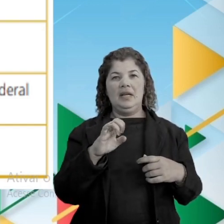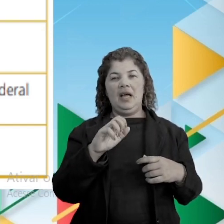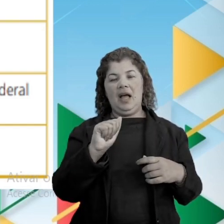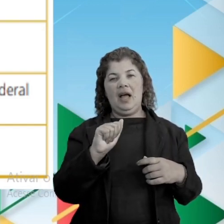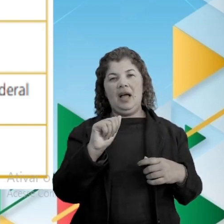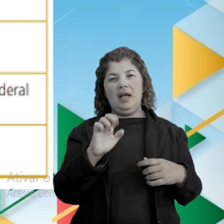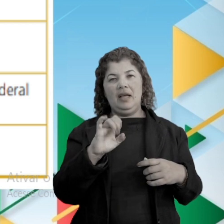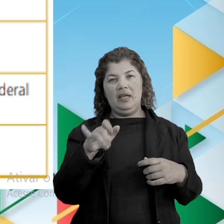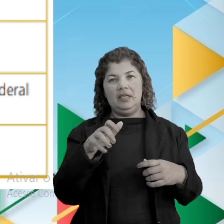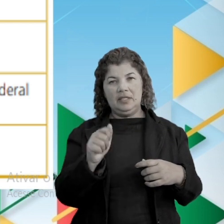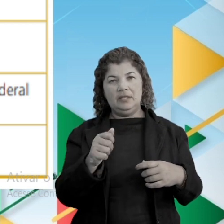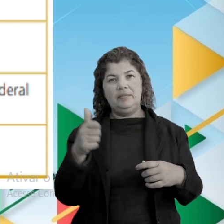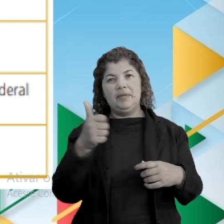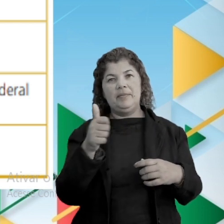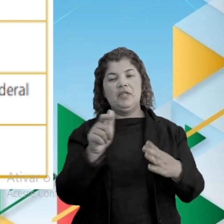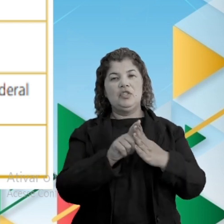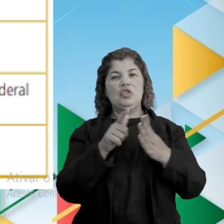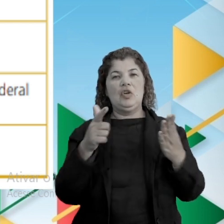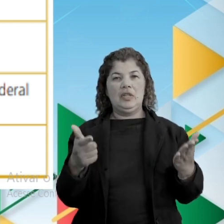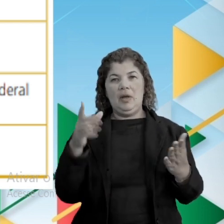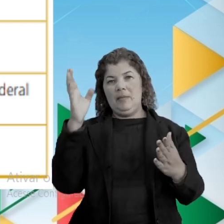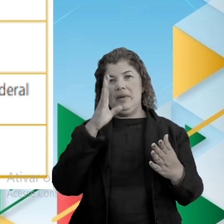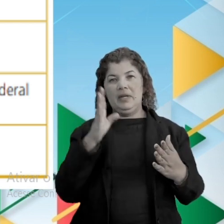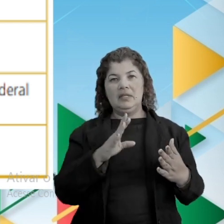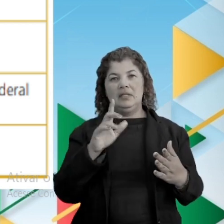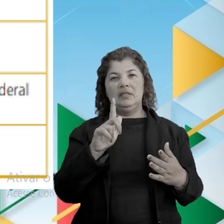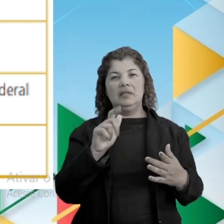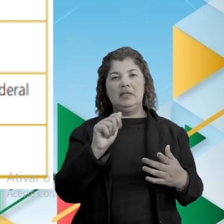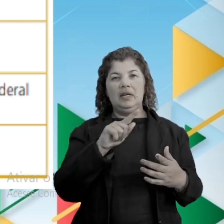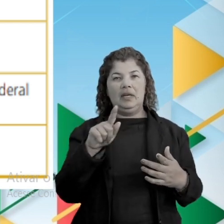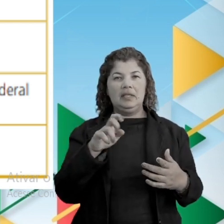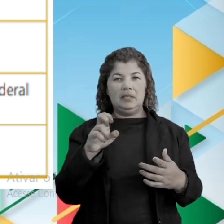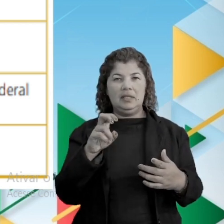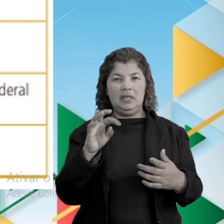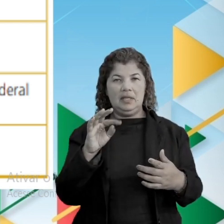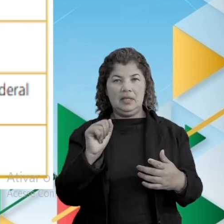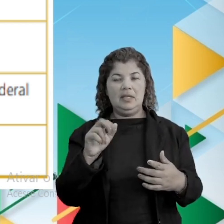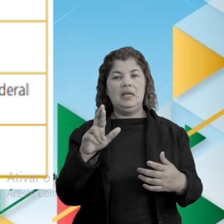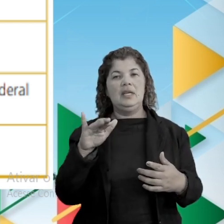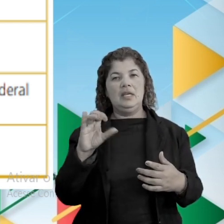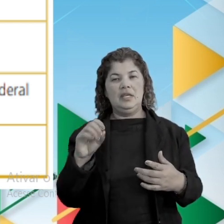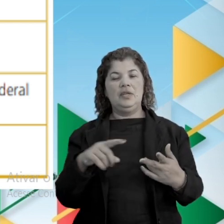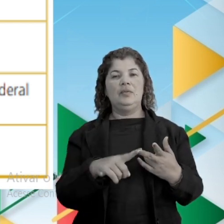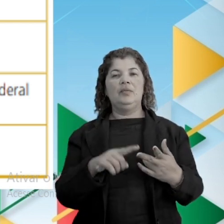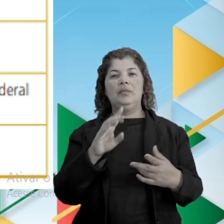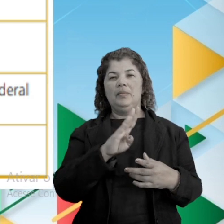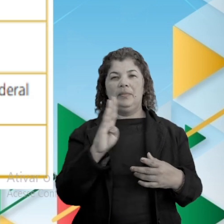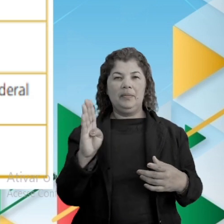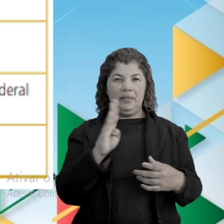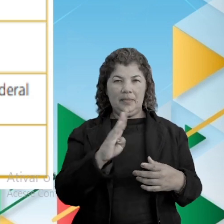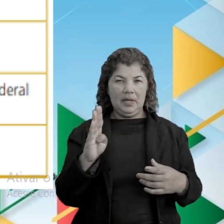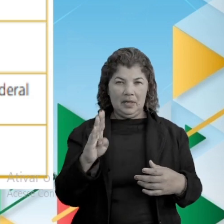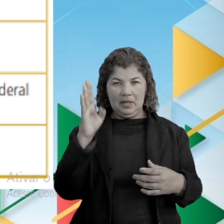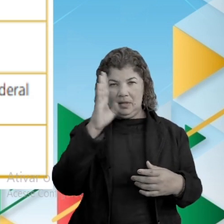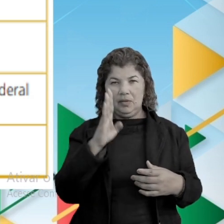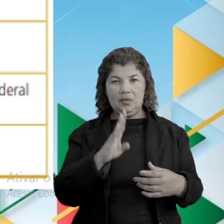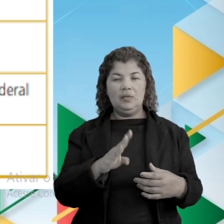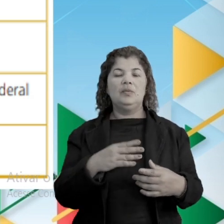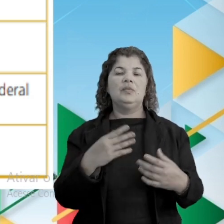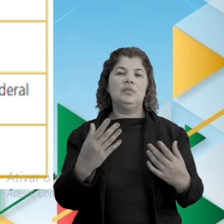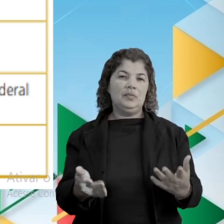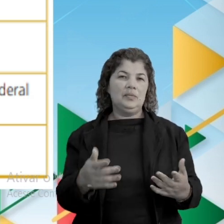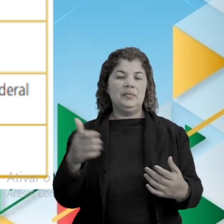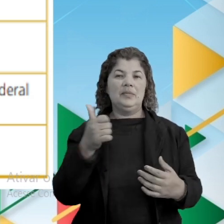Brasil, a Gazeta do Rio de Janeiro, Banco do Brasil, Primeiro Banco